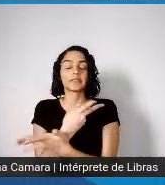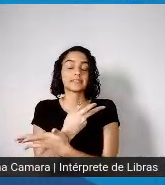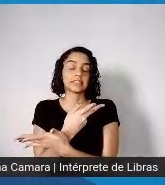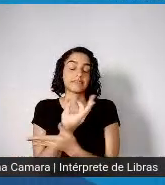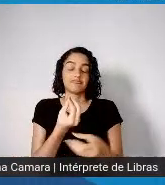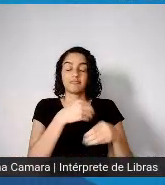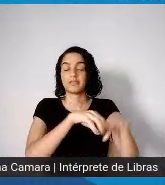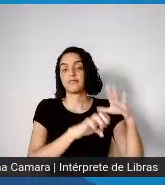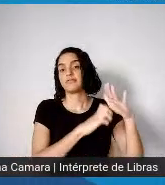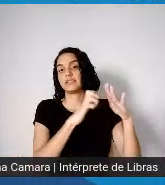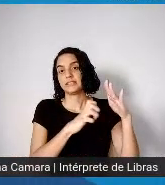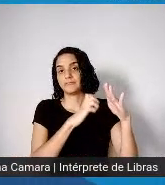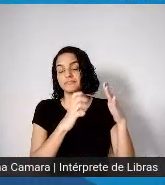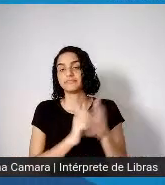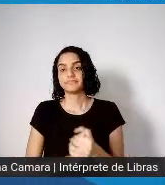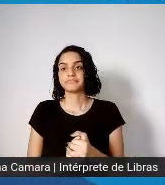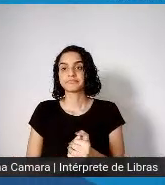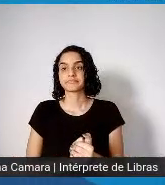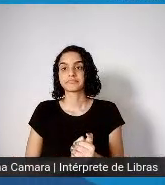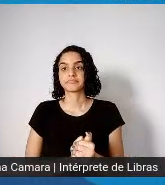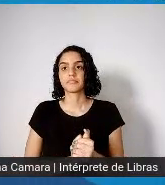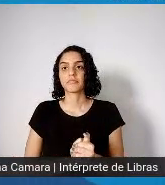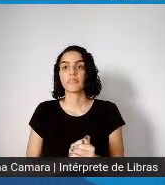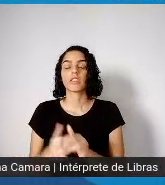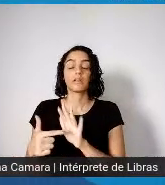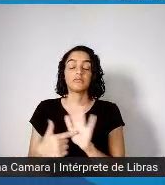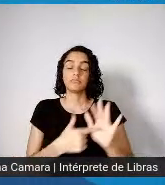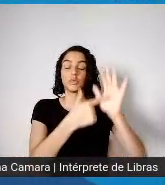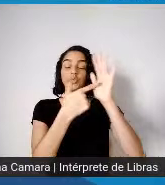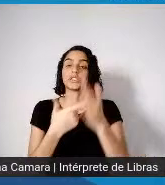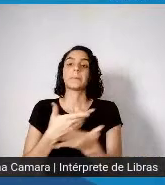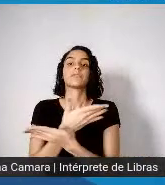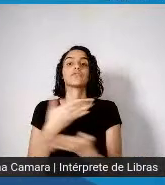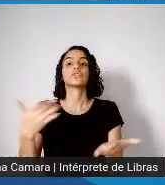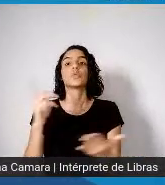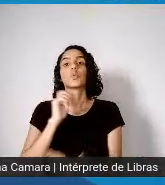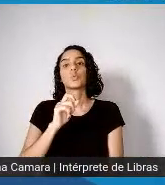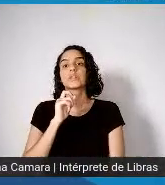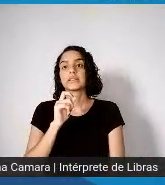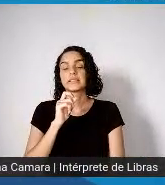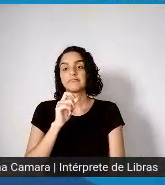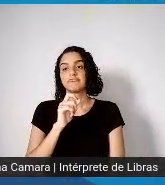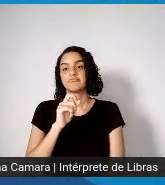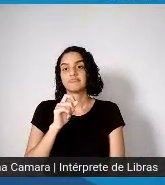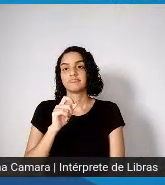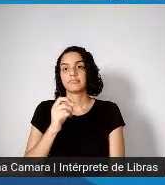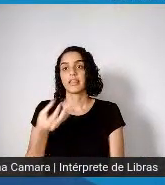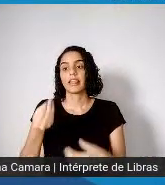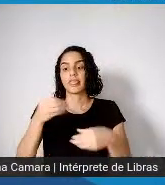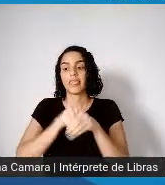a direita da tela, é o setor privado recebendo esses